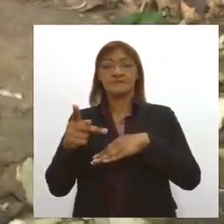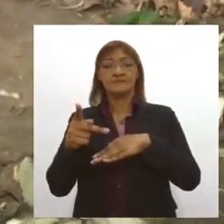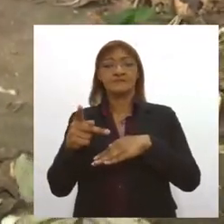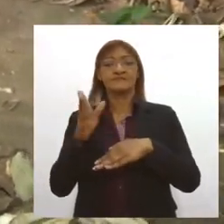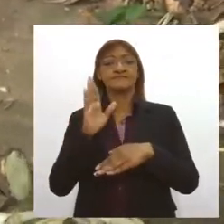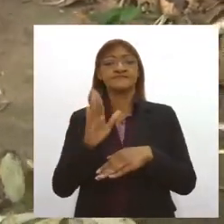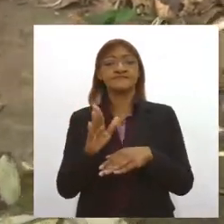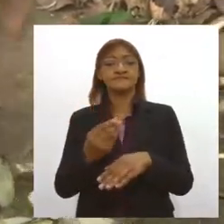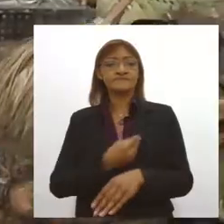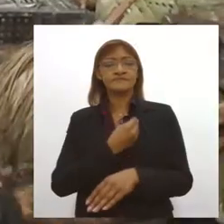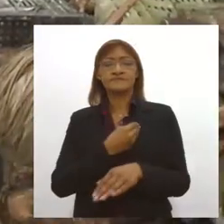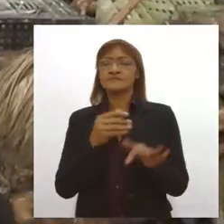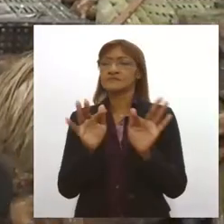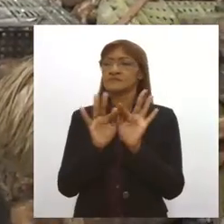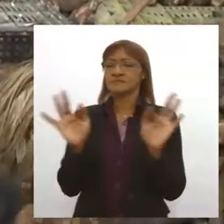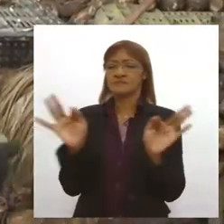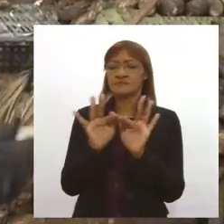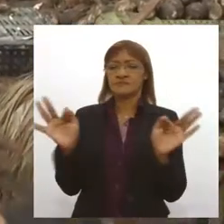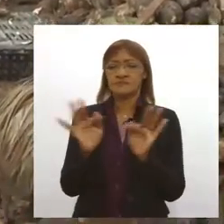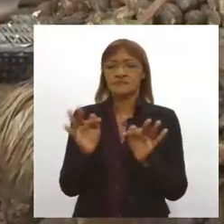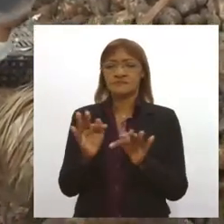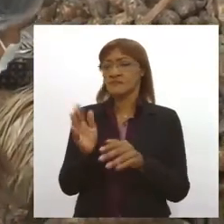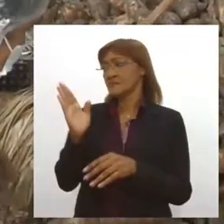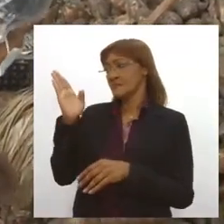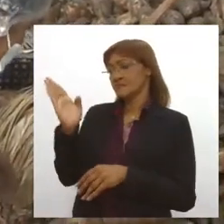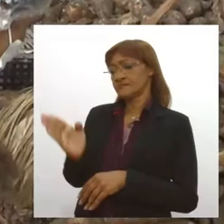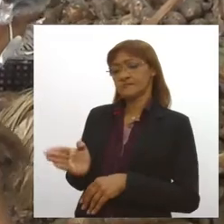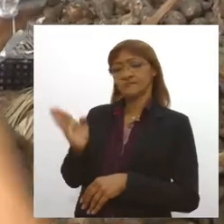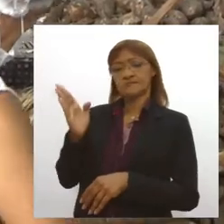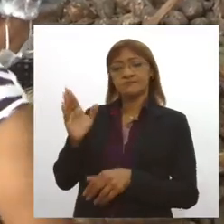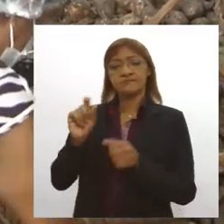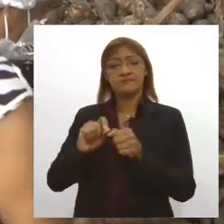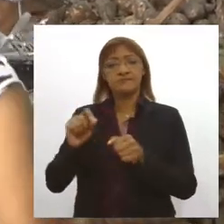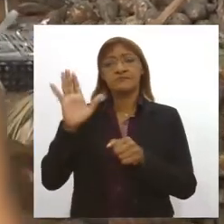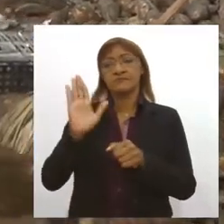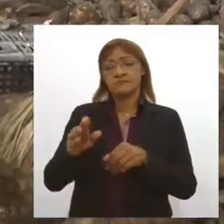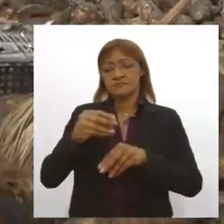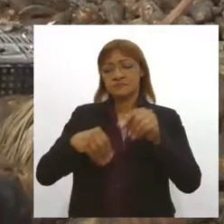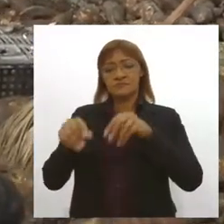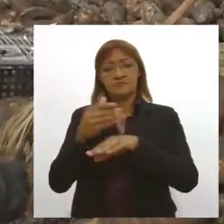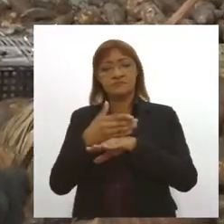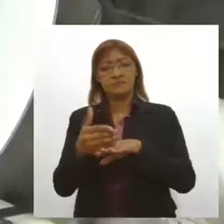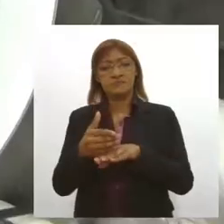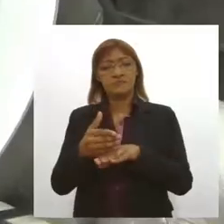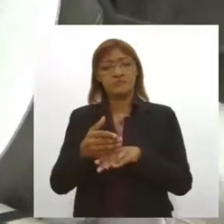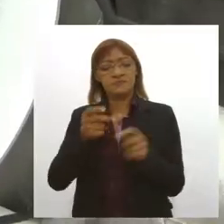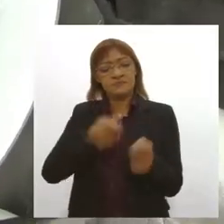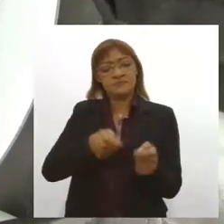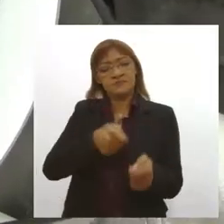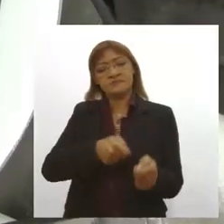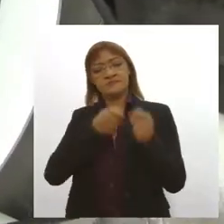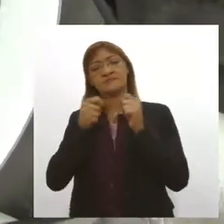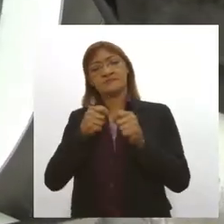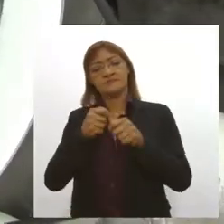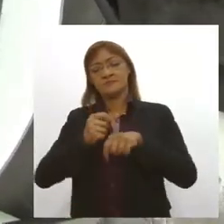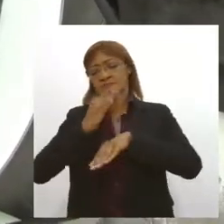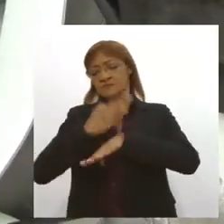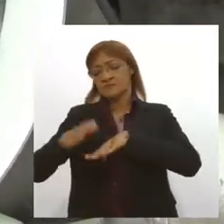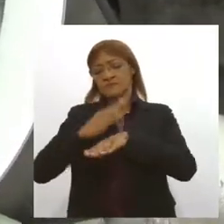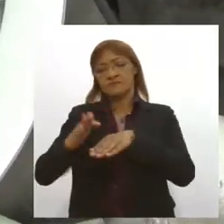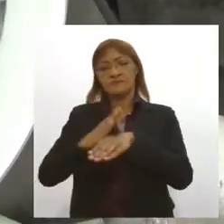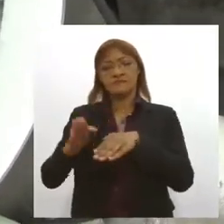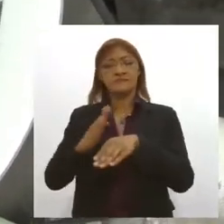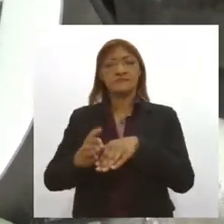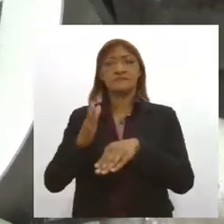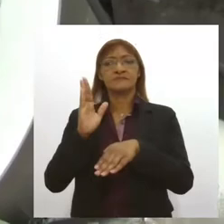simples daqueles que trabalham fazendo a farinha ou cultivando a mandioca mesmo em tempos difíceis